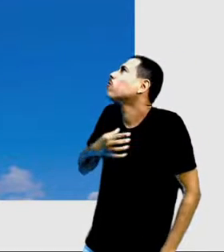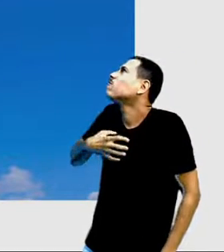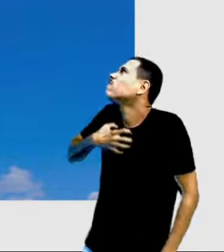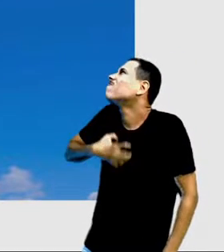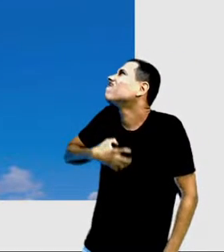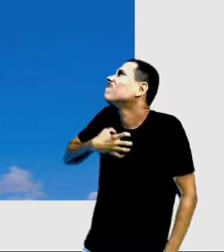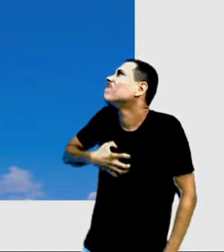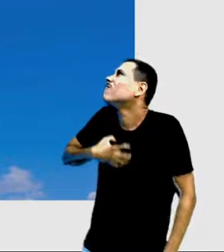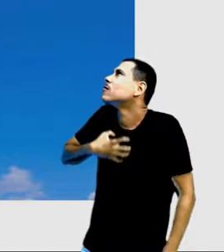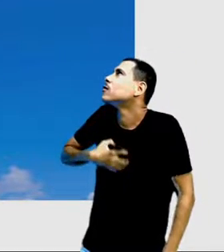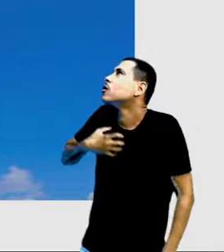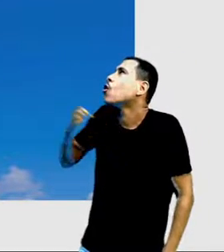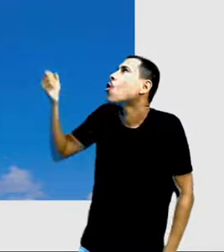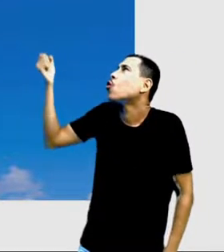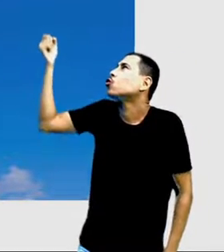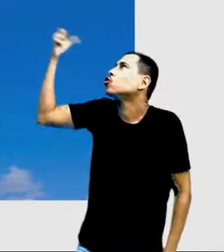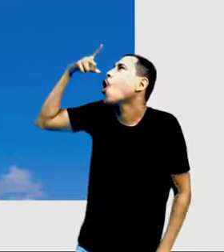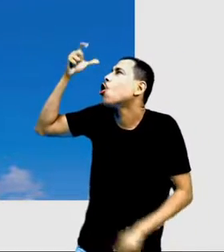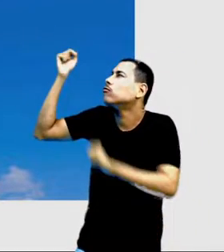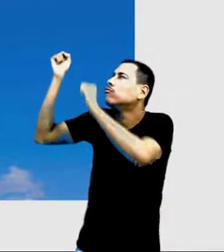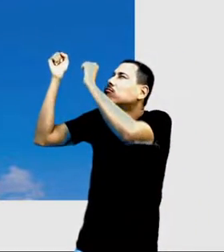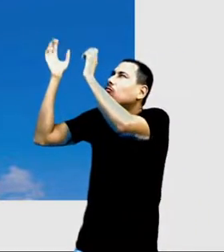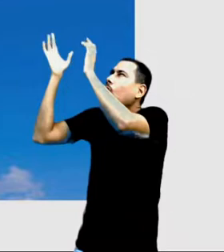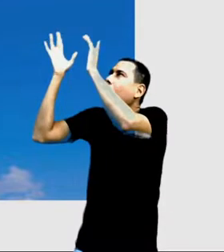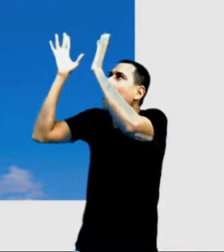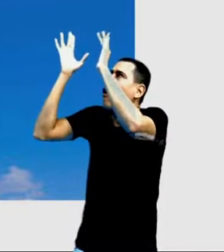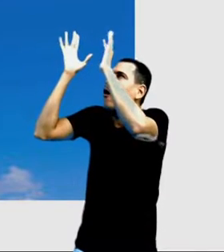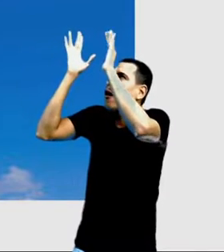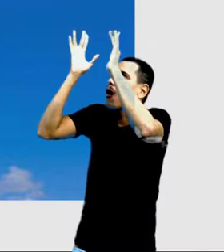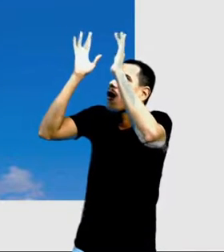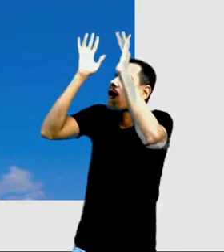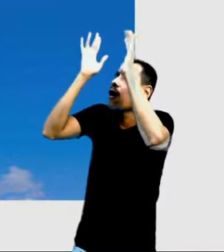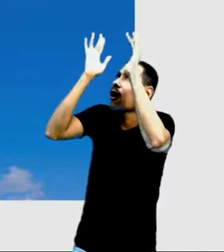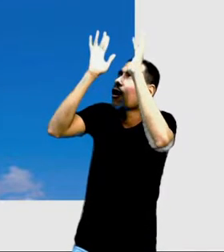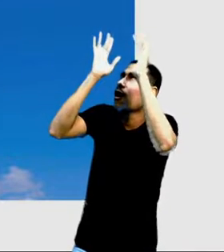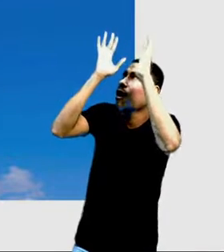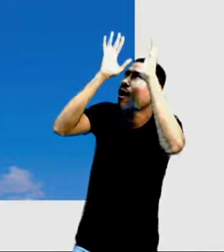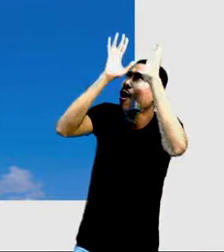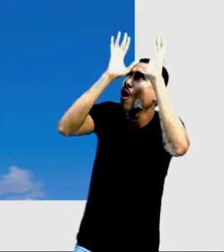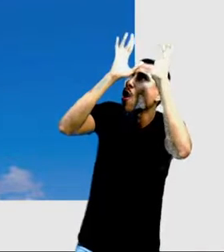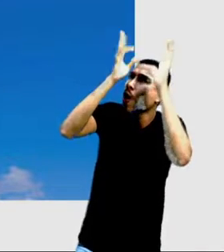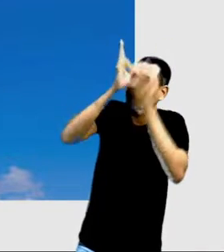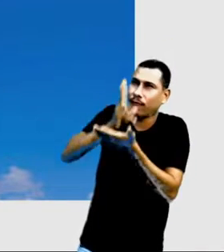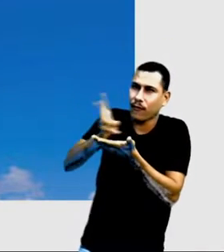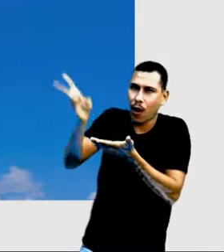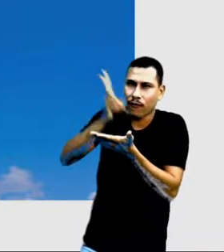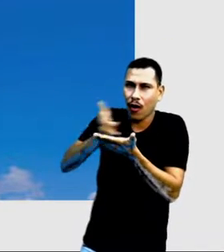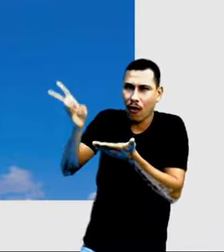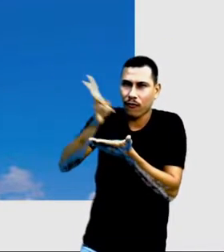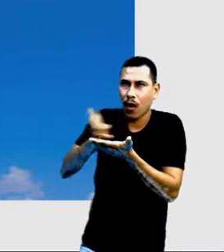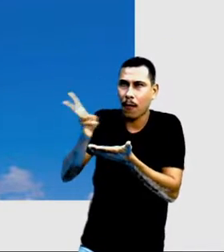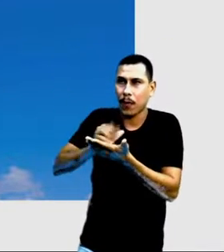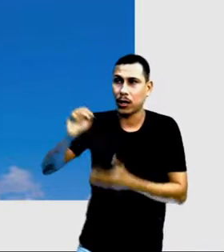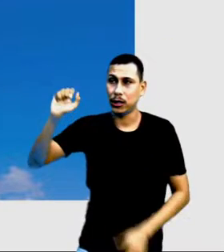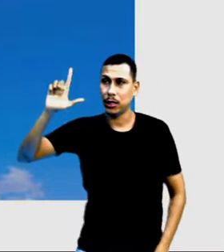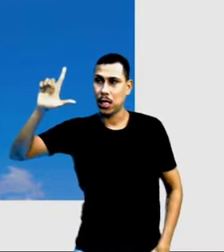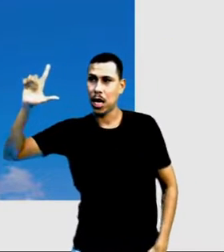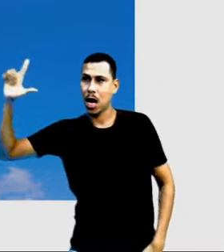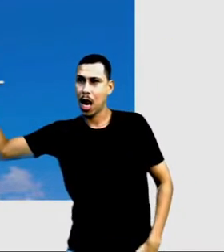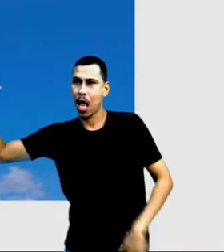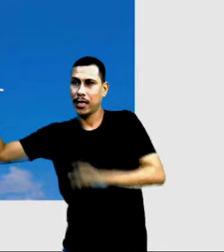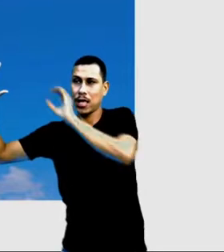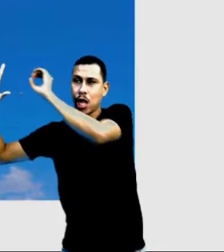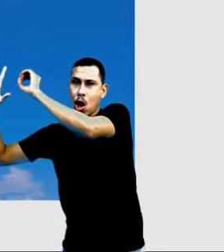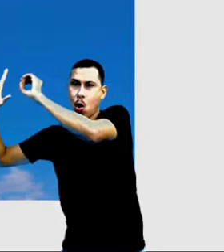sol está se movimentando sempre do leste para o